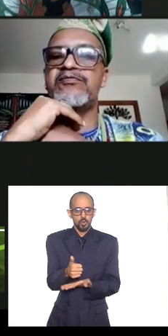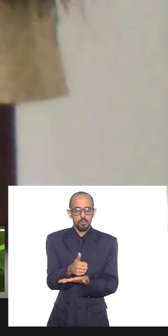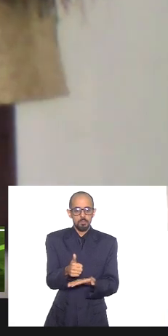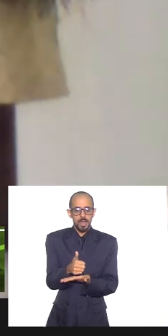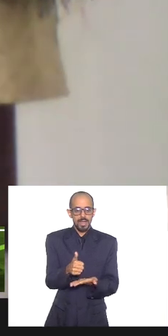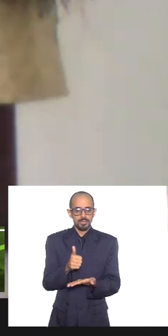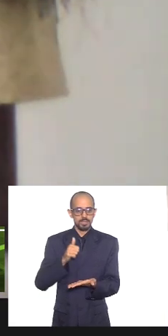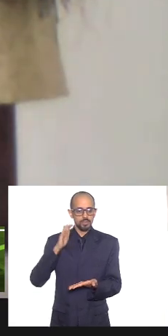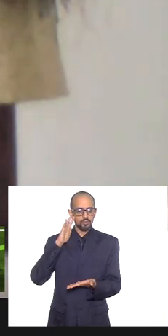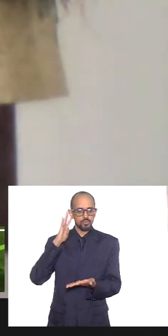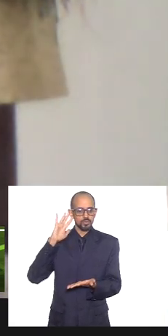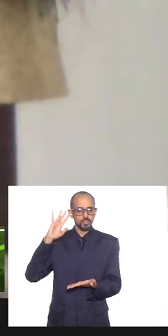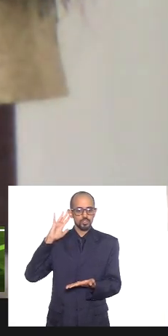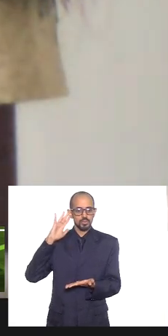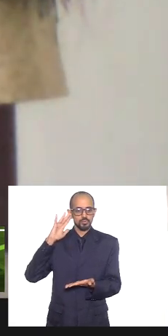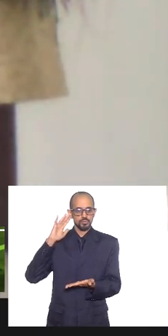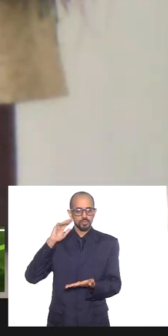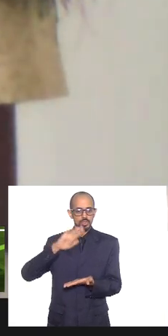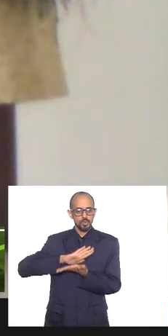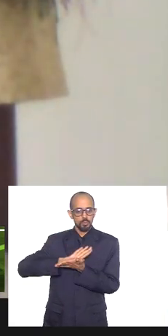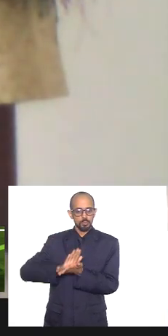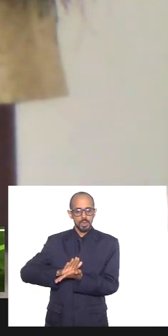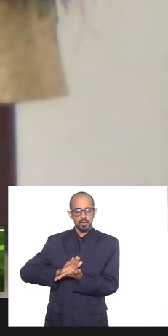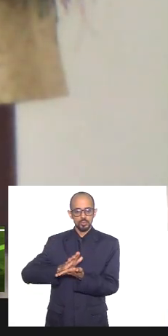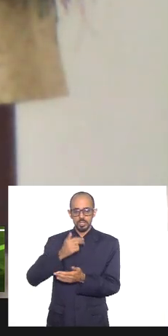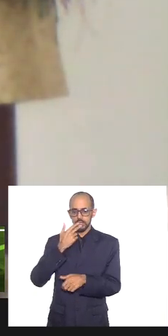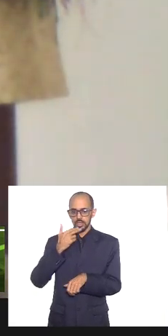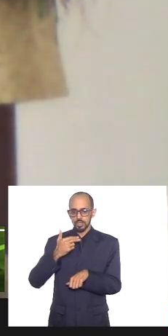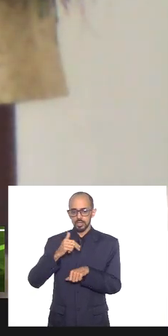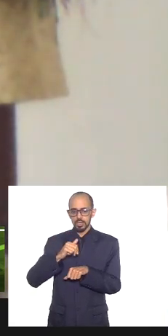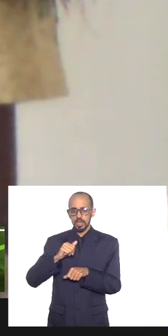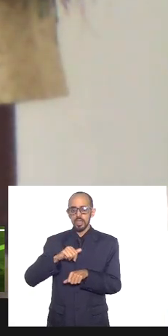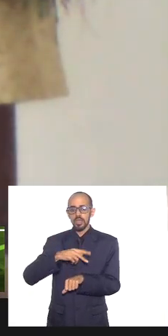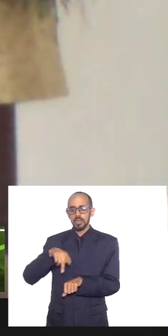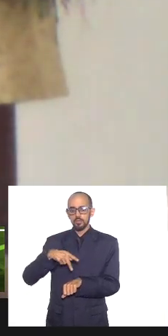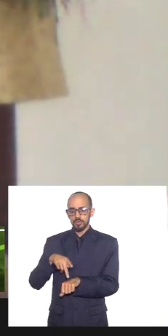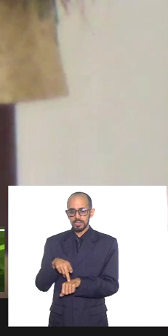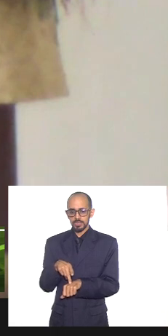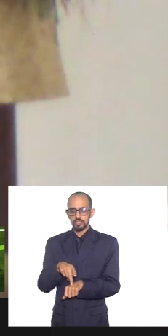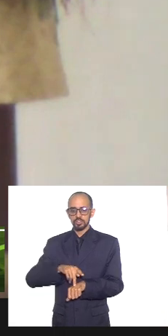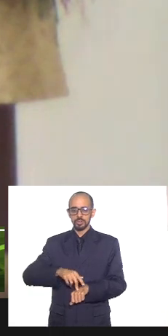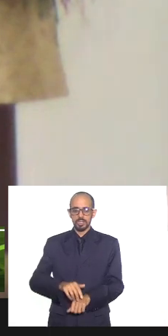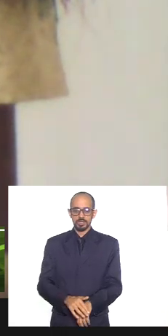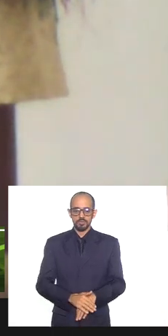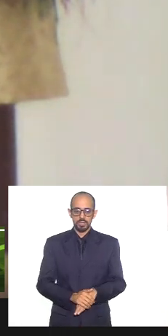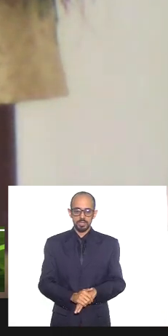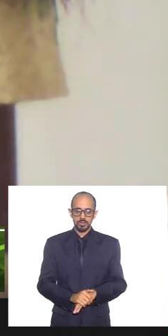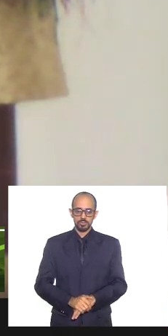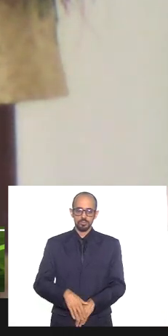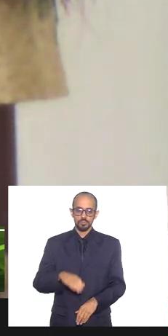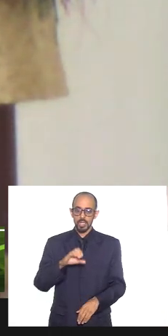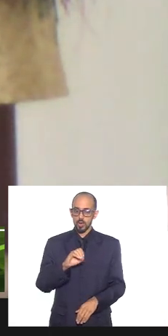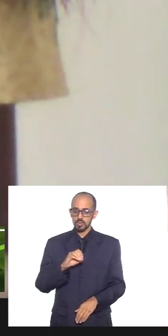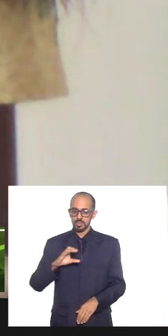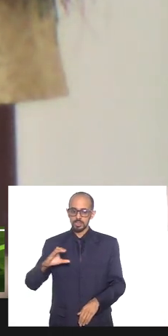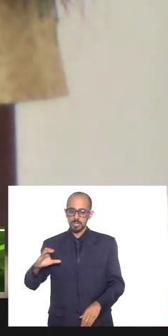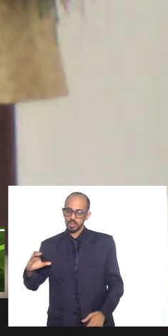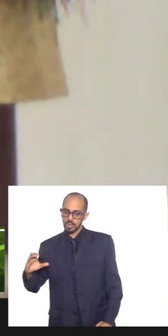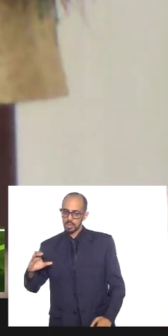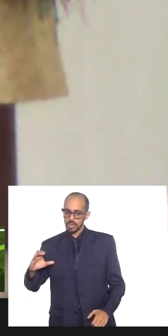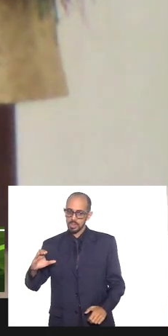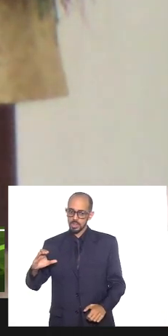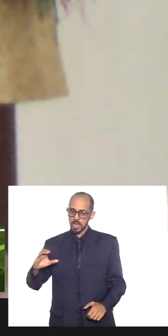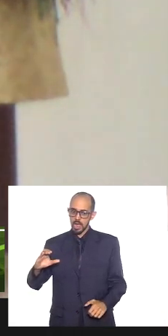filosofia da xenofobia a filosofia da xenofobia é ocidental ela está